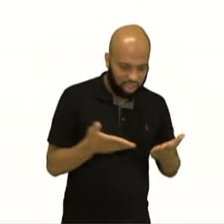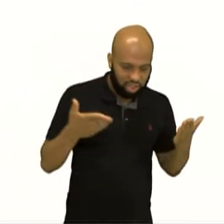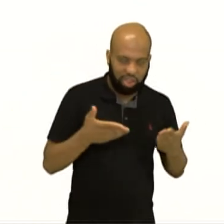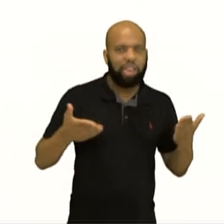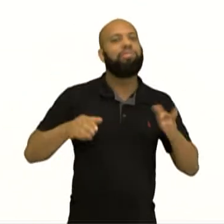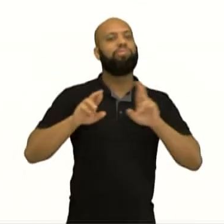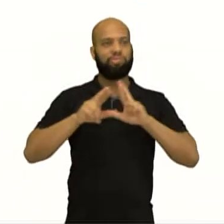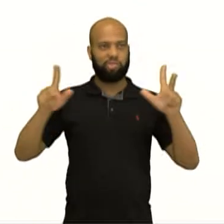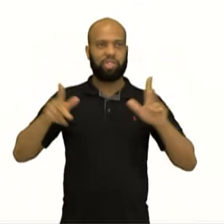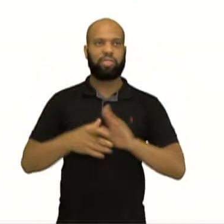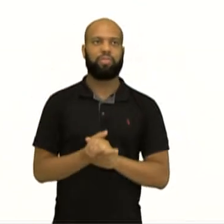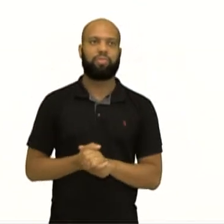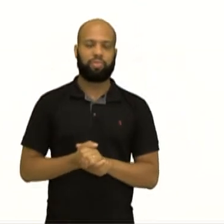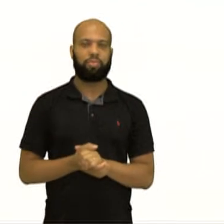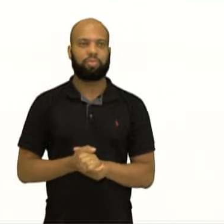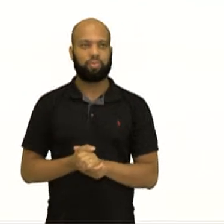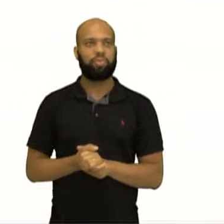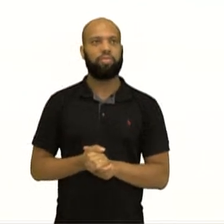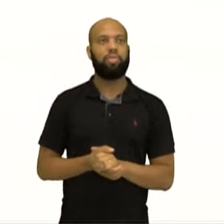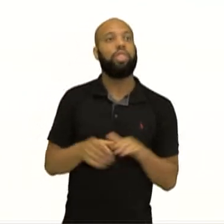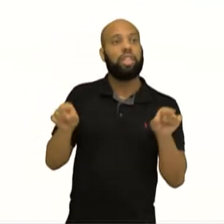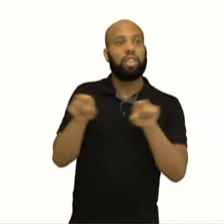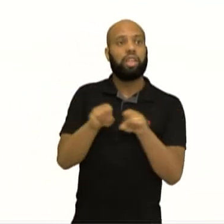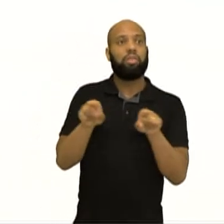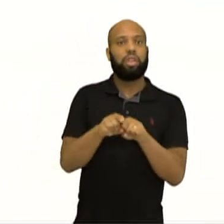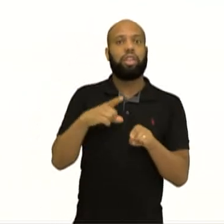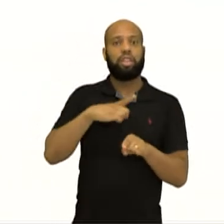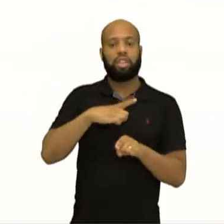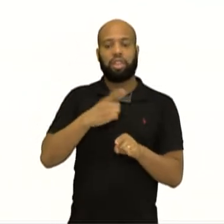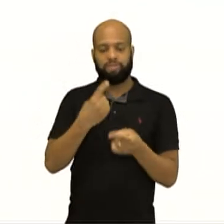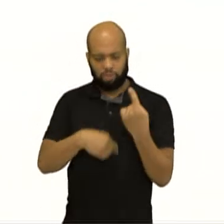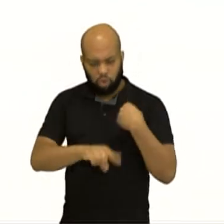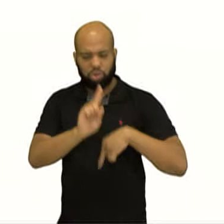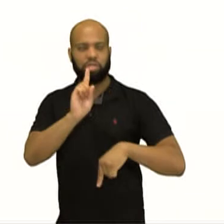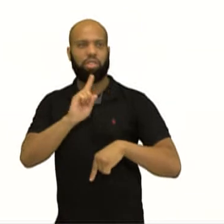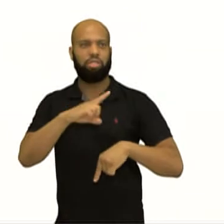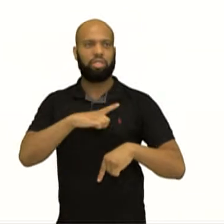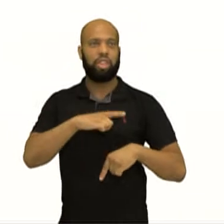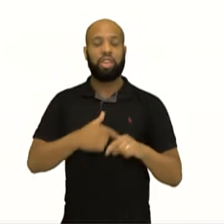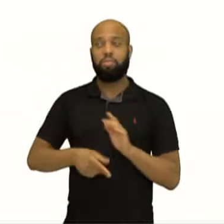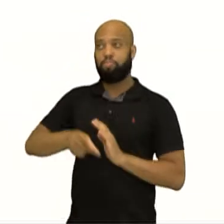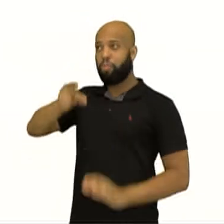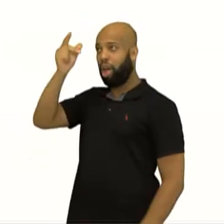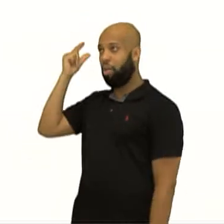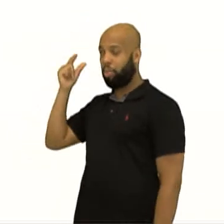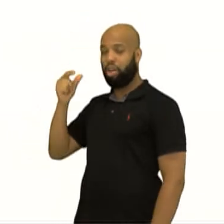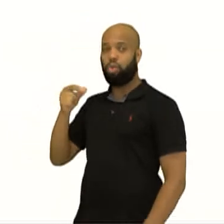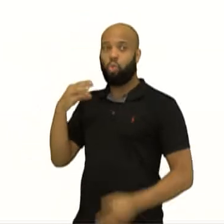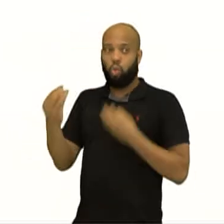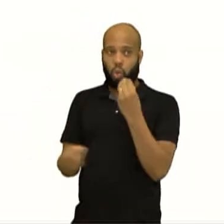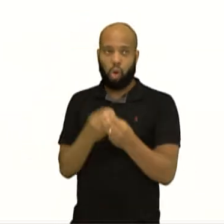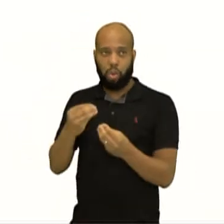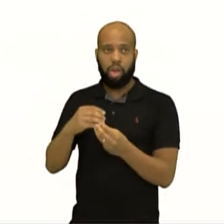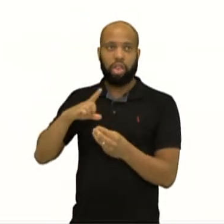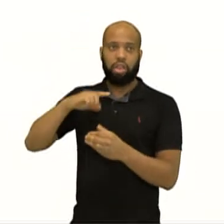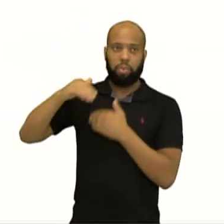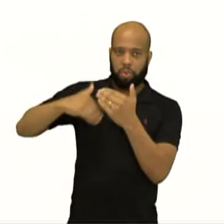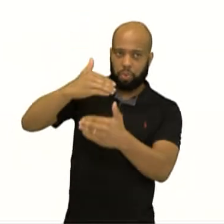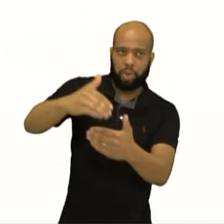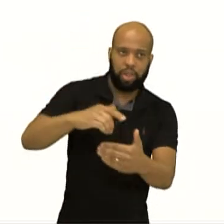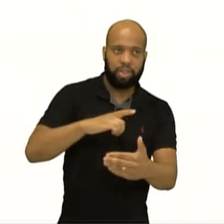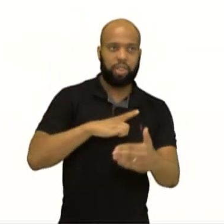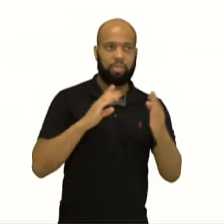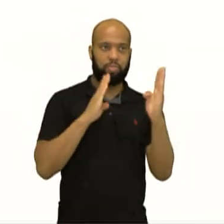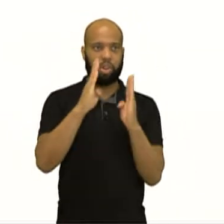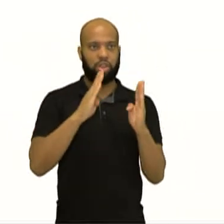atuais. E aqui a evolução lá atrás, né? De como eles eram e como eles foram evoluindo naquela